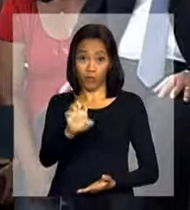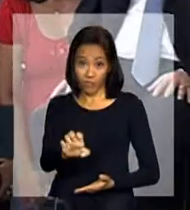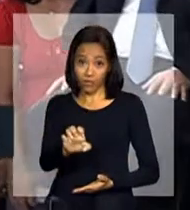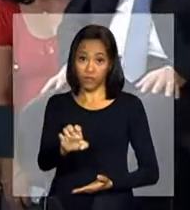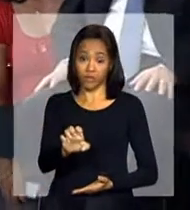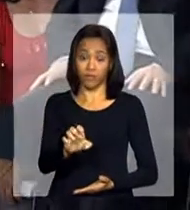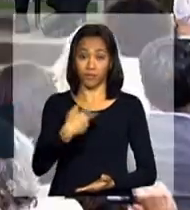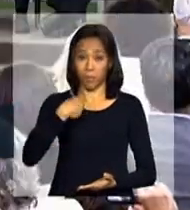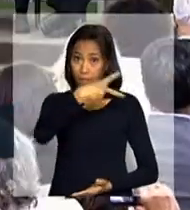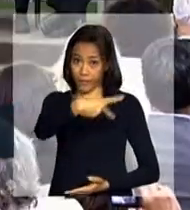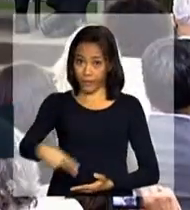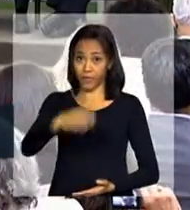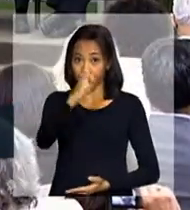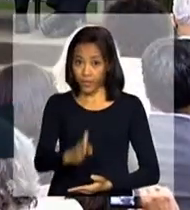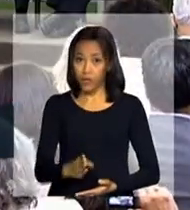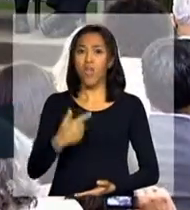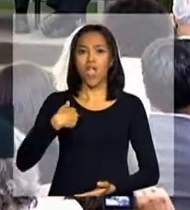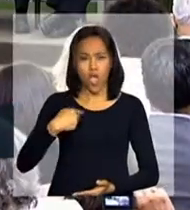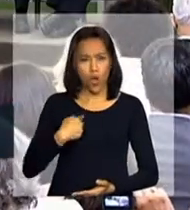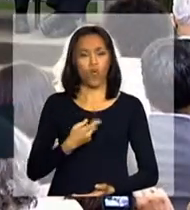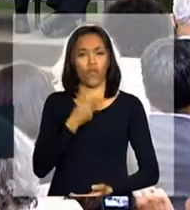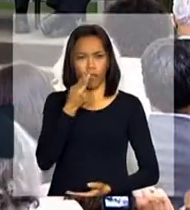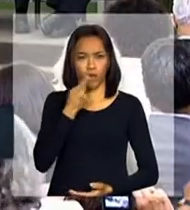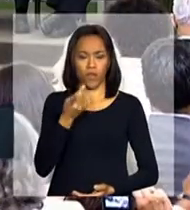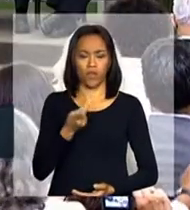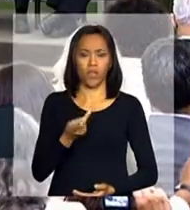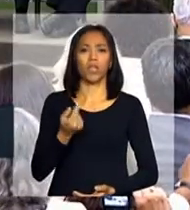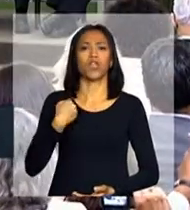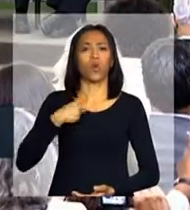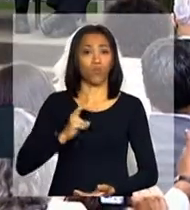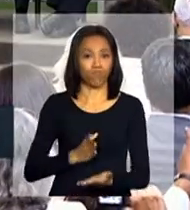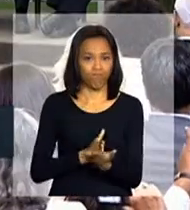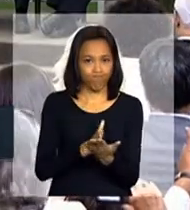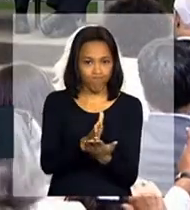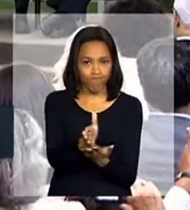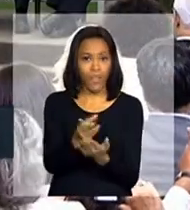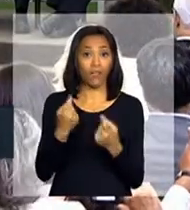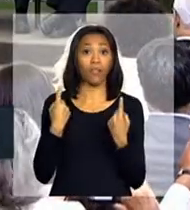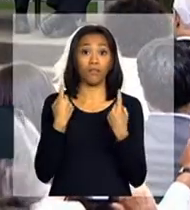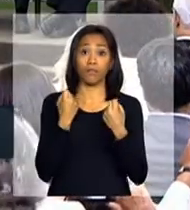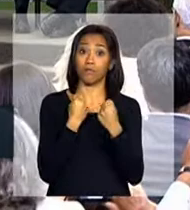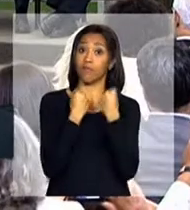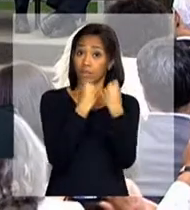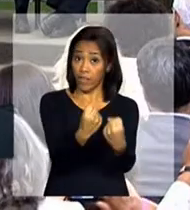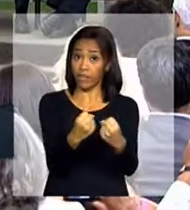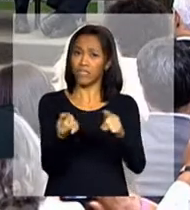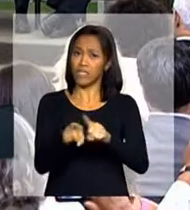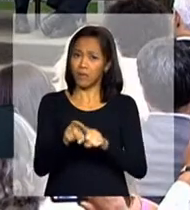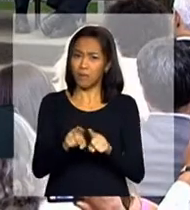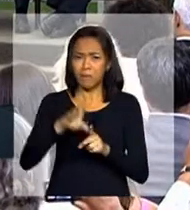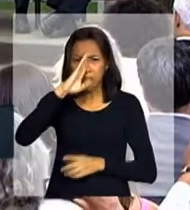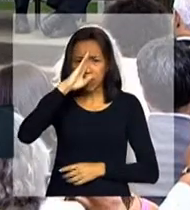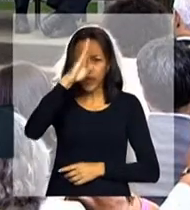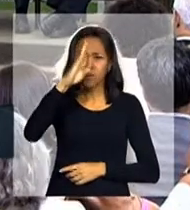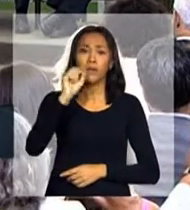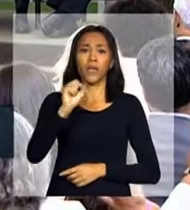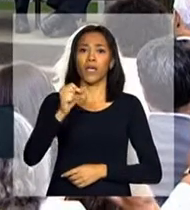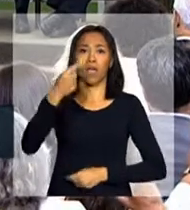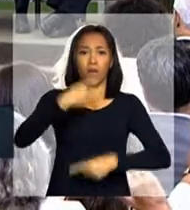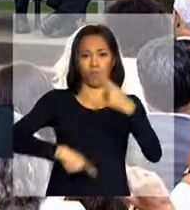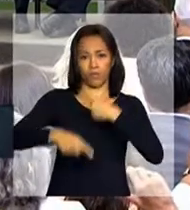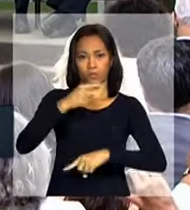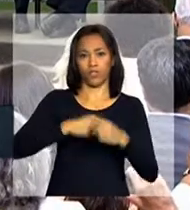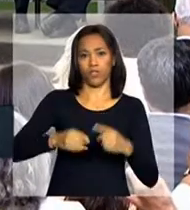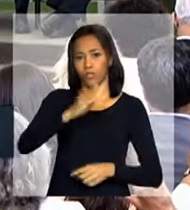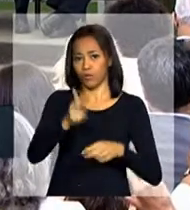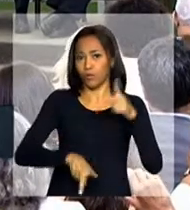defender e priorizar, em todas as políticas, o povo brasileiro e